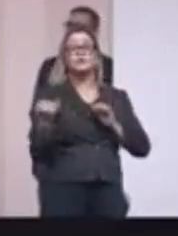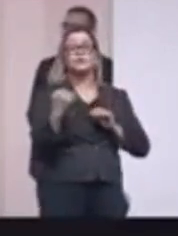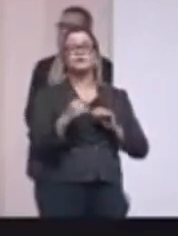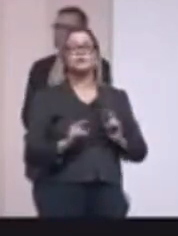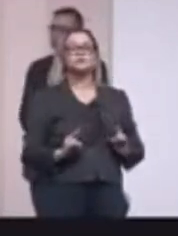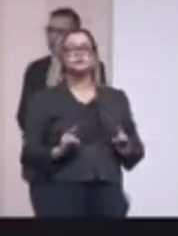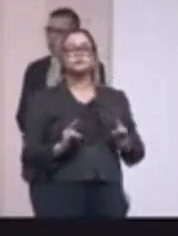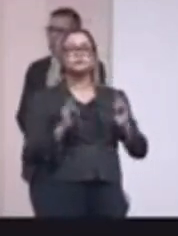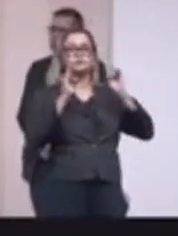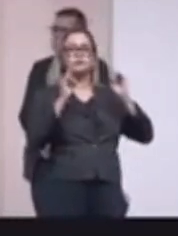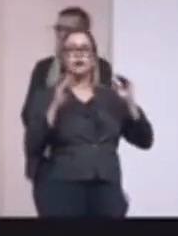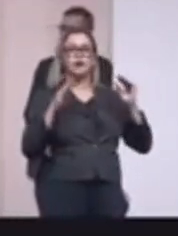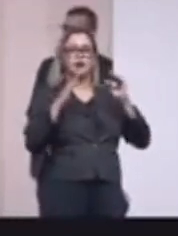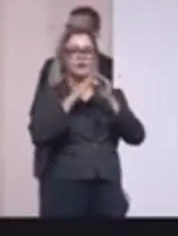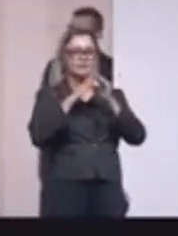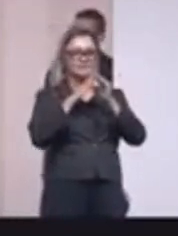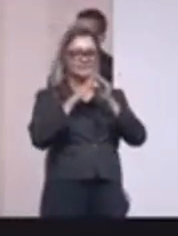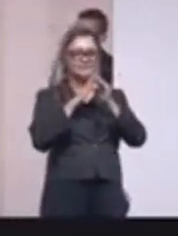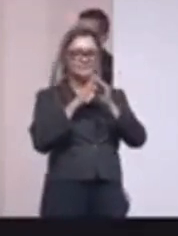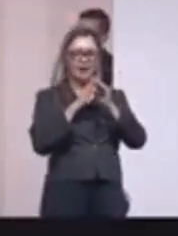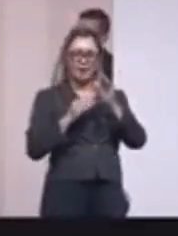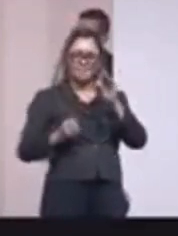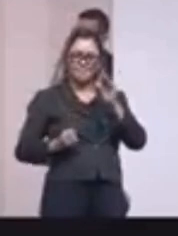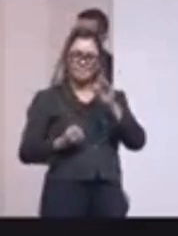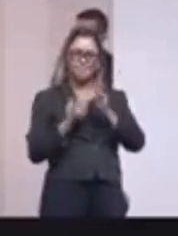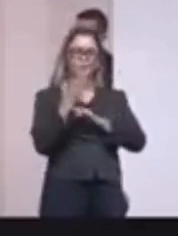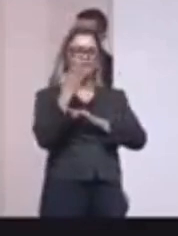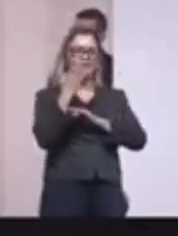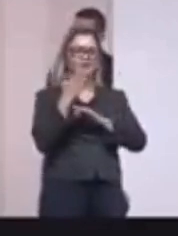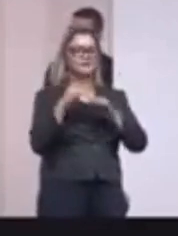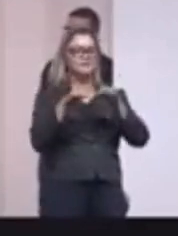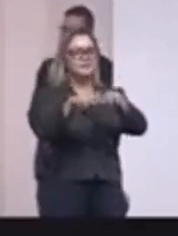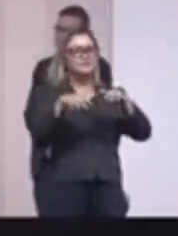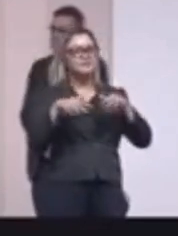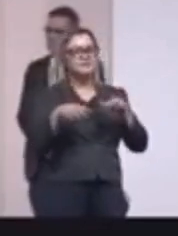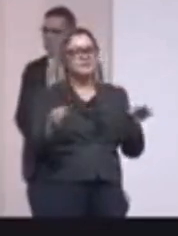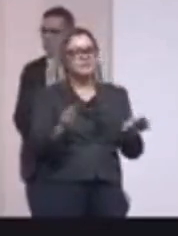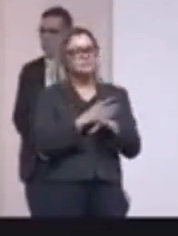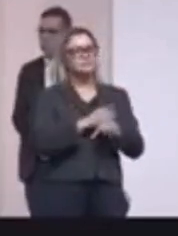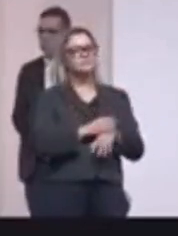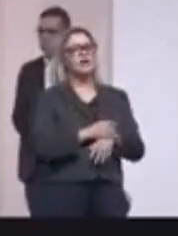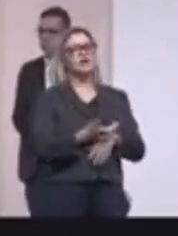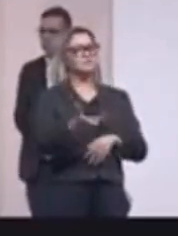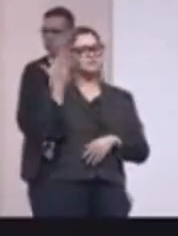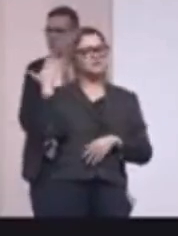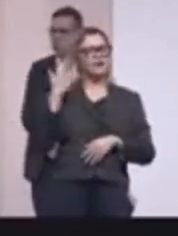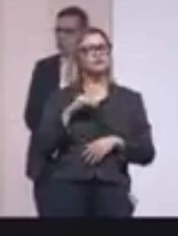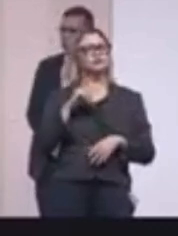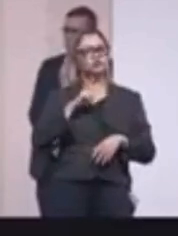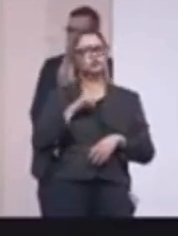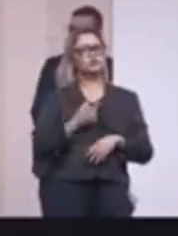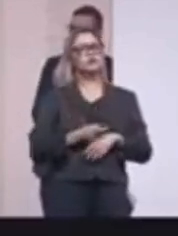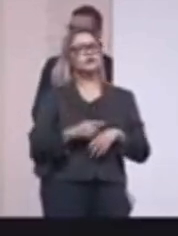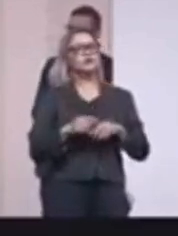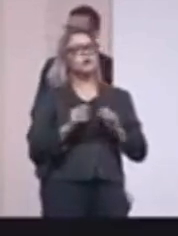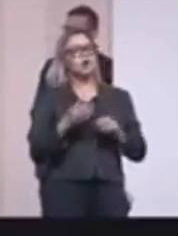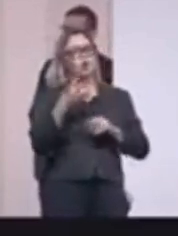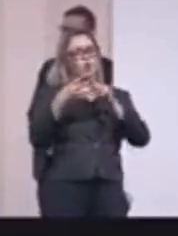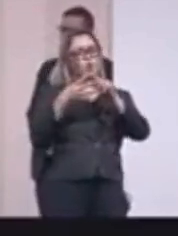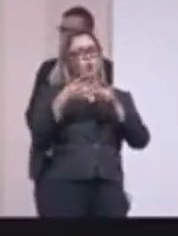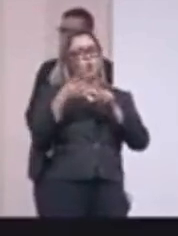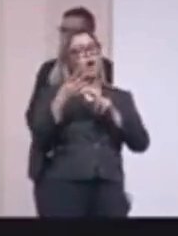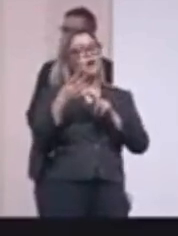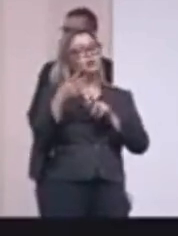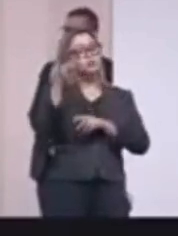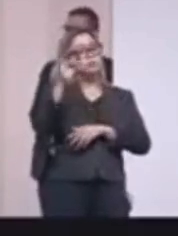aprovado pela Assembleia, que faz uma modernização importante, porque antigamente você tinha já uma destinação de 4%